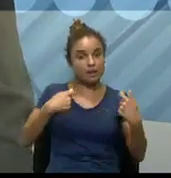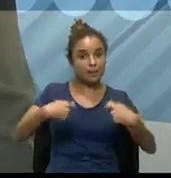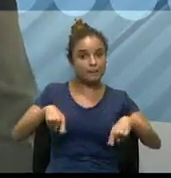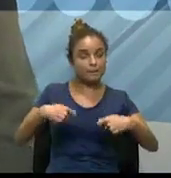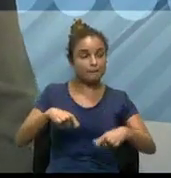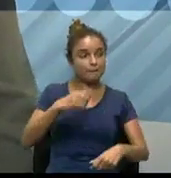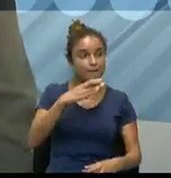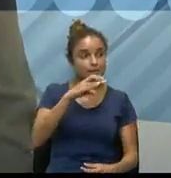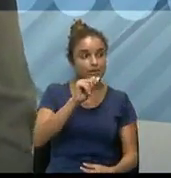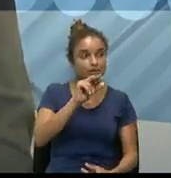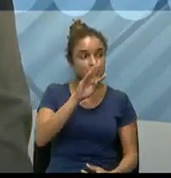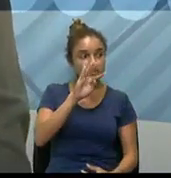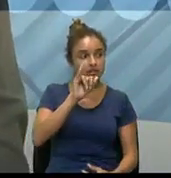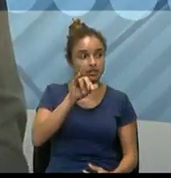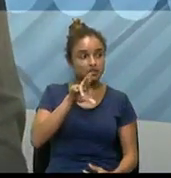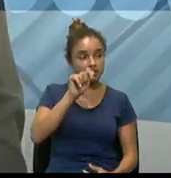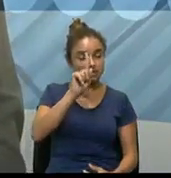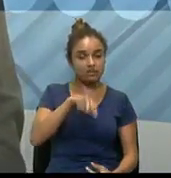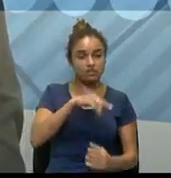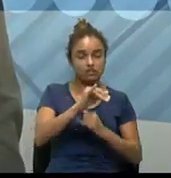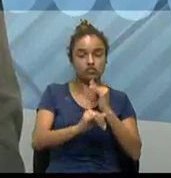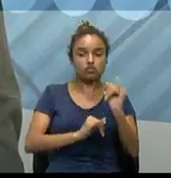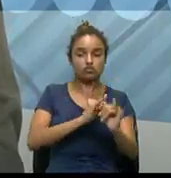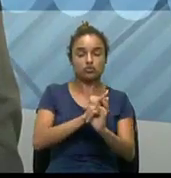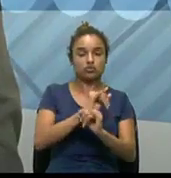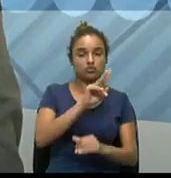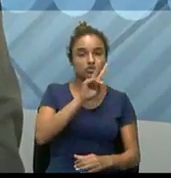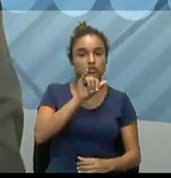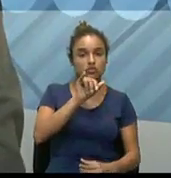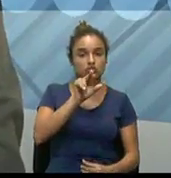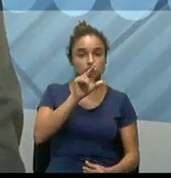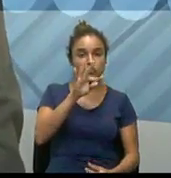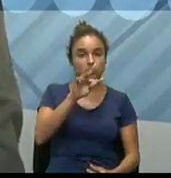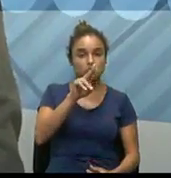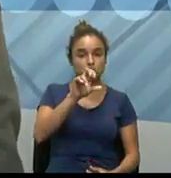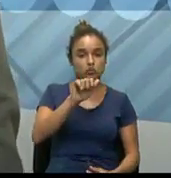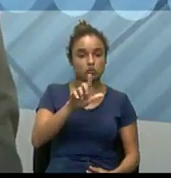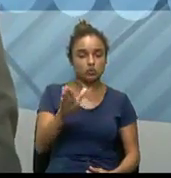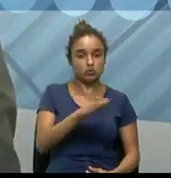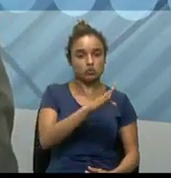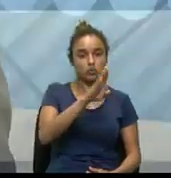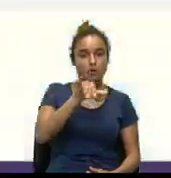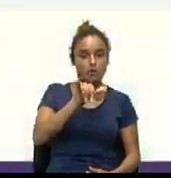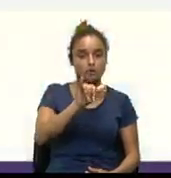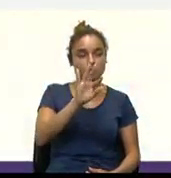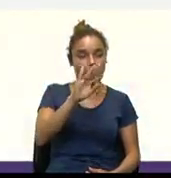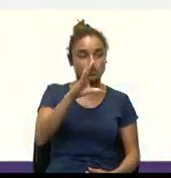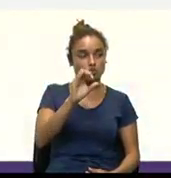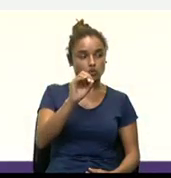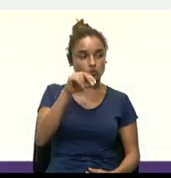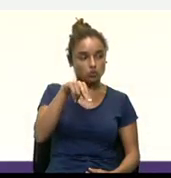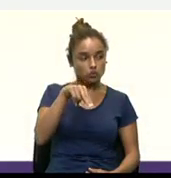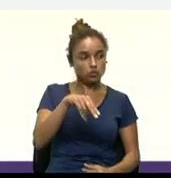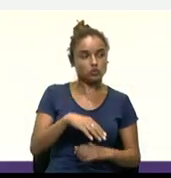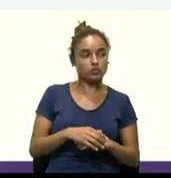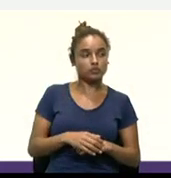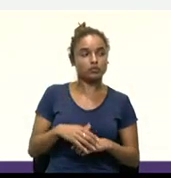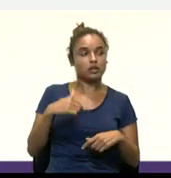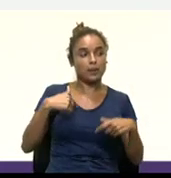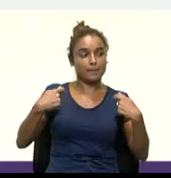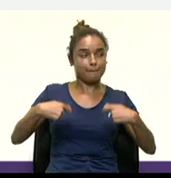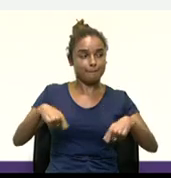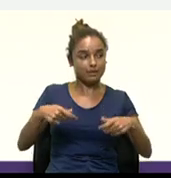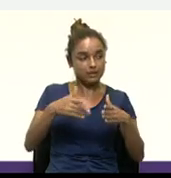carteira virtual de bitcoin. Então, indo ali ao quadro, é